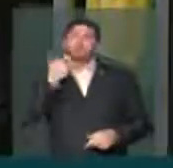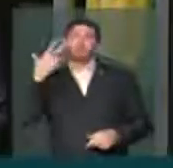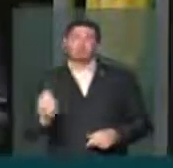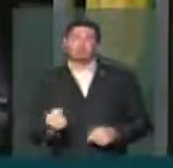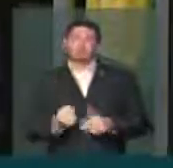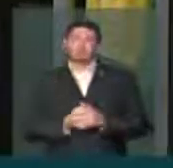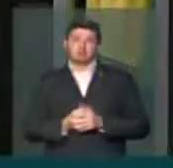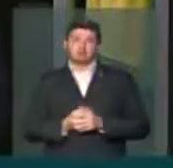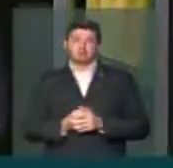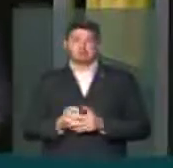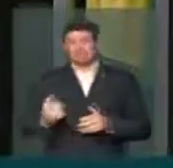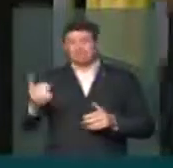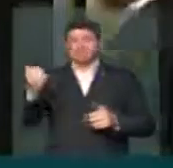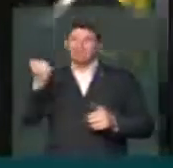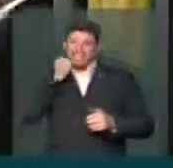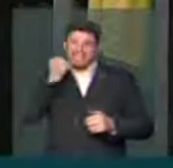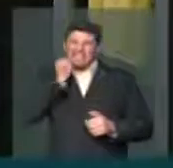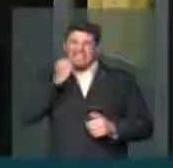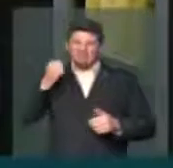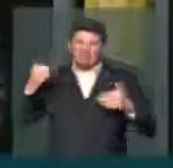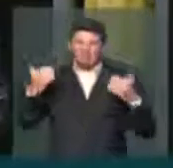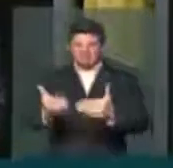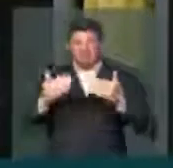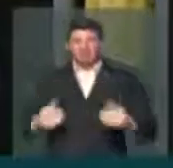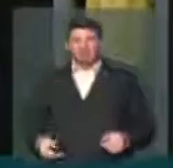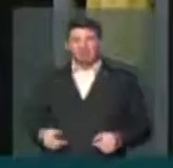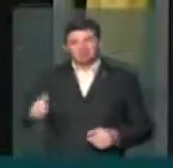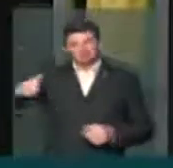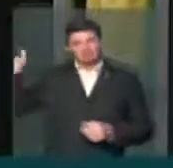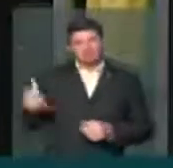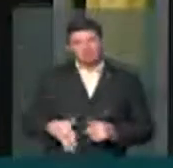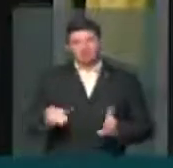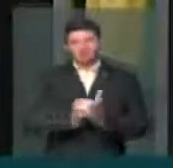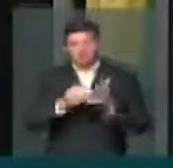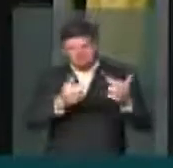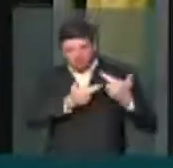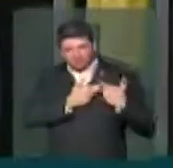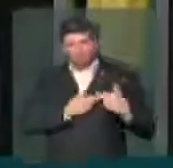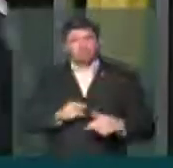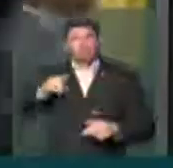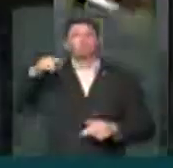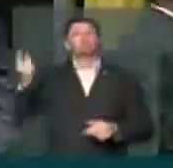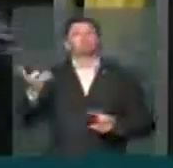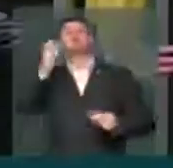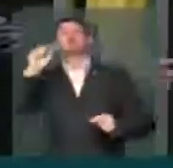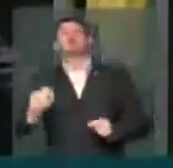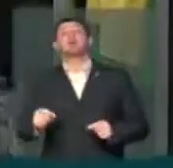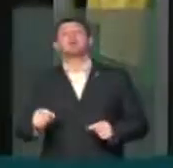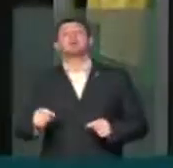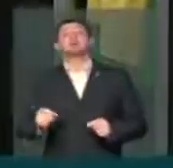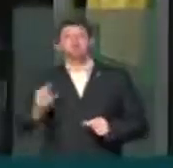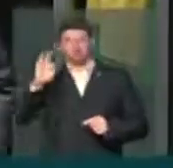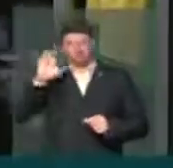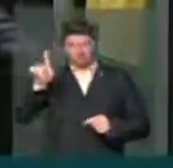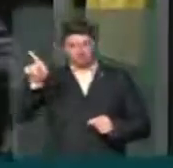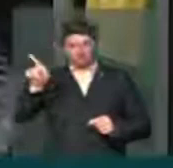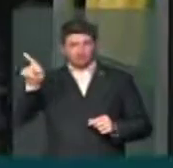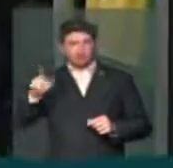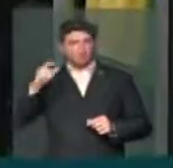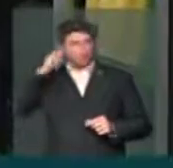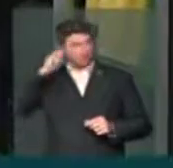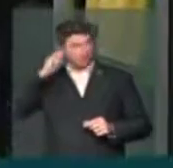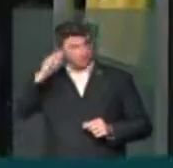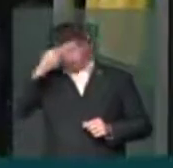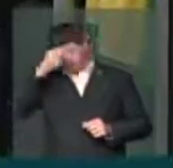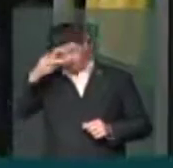tal descalabro. Nós não podemos aceitar tal irresponsabilidade. E depois que é o quê? Que o Tribunal de Contas puxa a